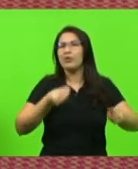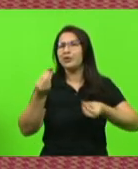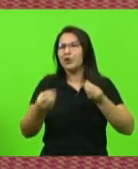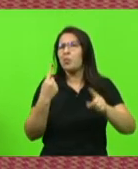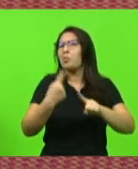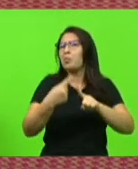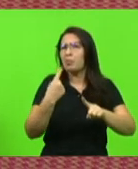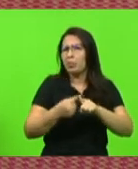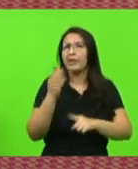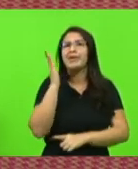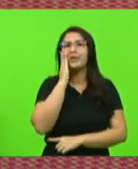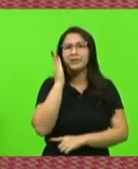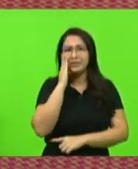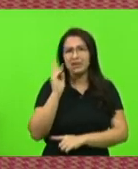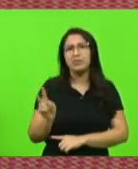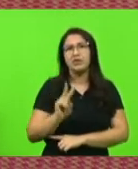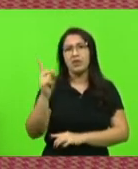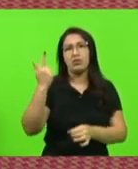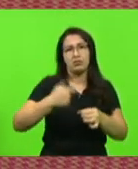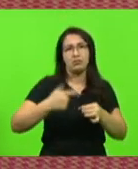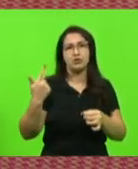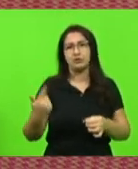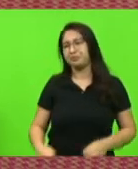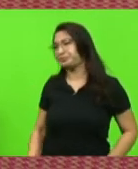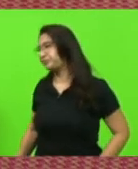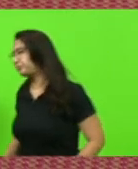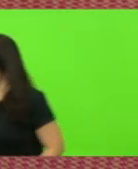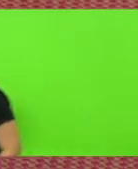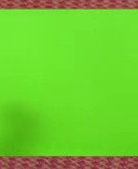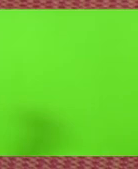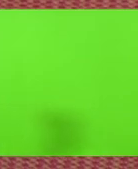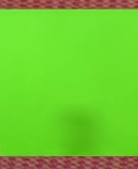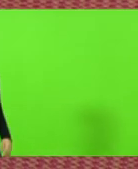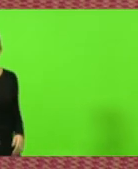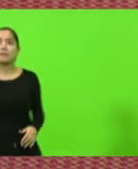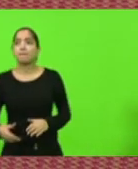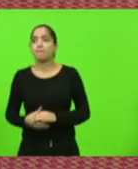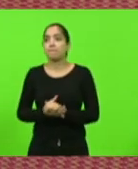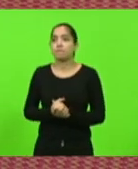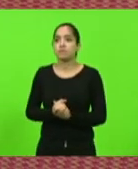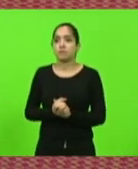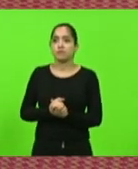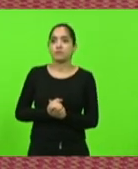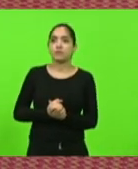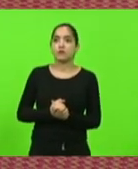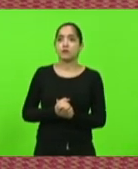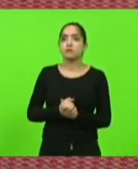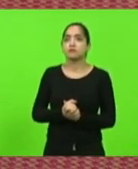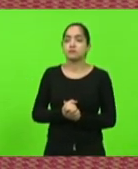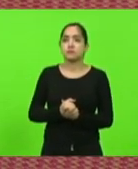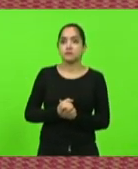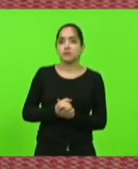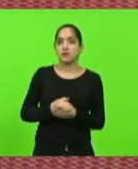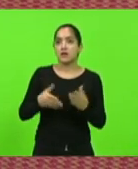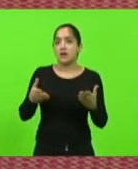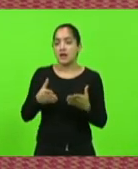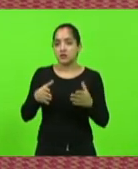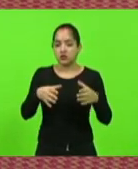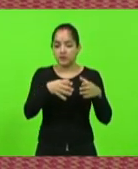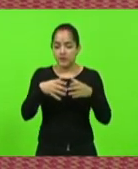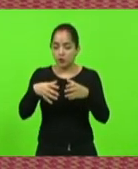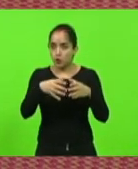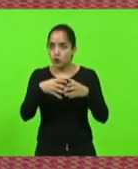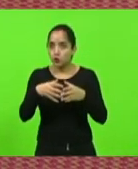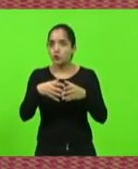atual hoje, do preço do combustível também? Nós não vemos mais cartel de postos de gasolina, nós vemos cartéis de